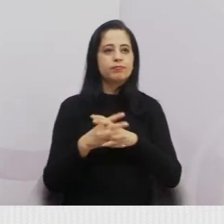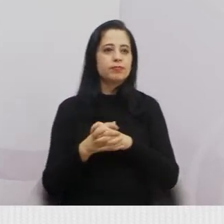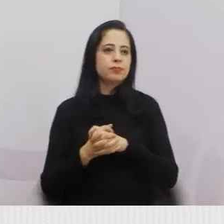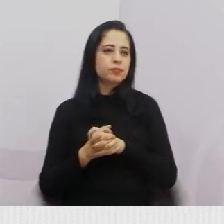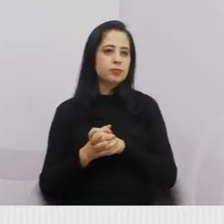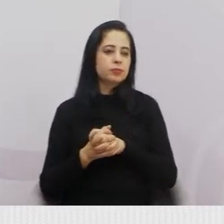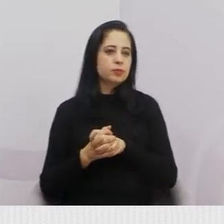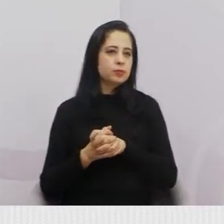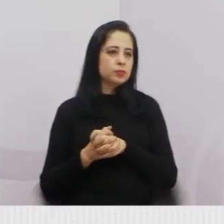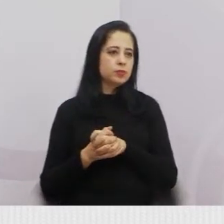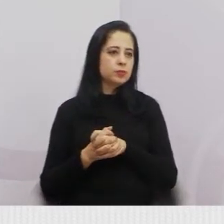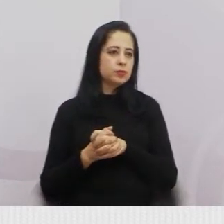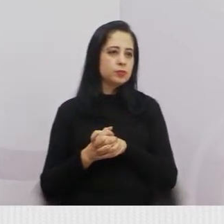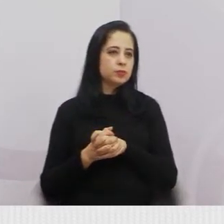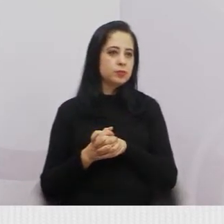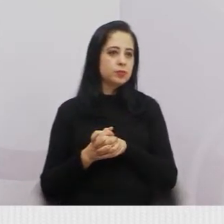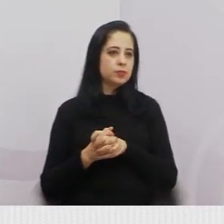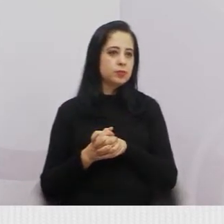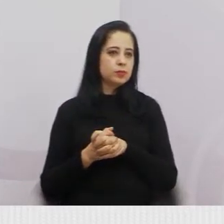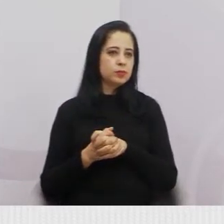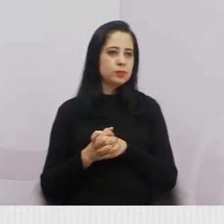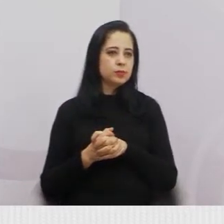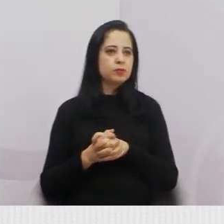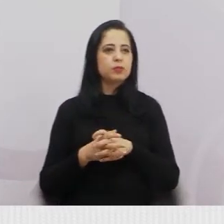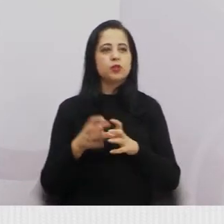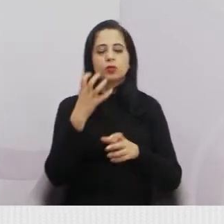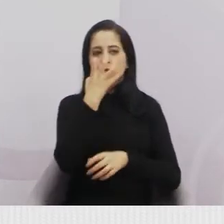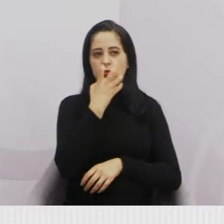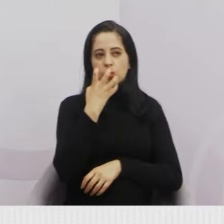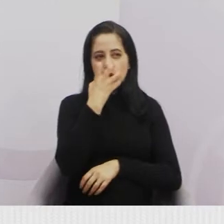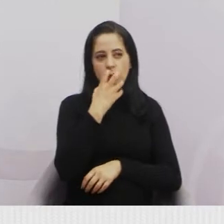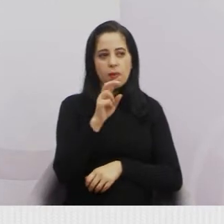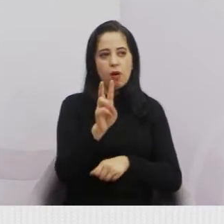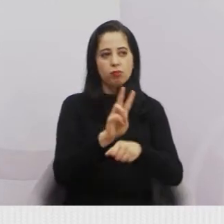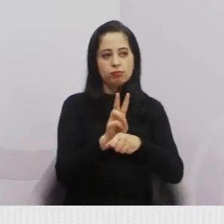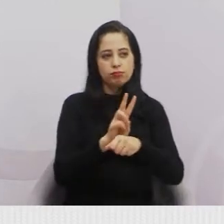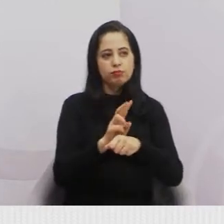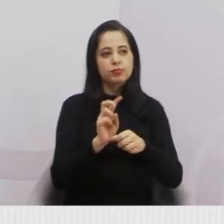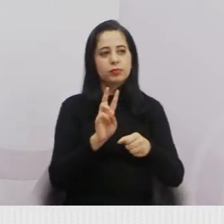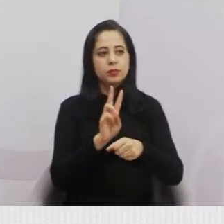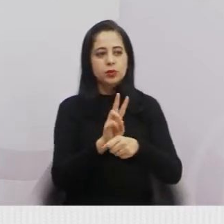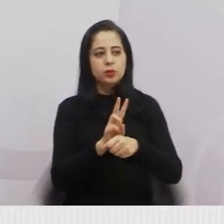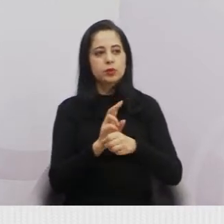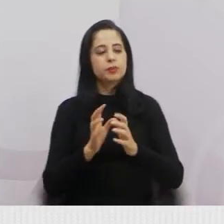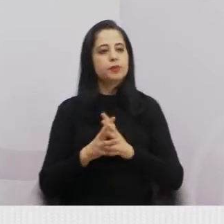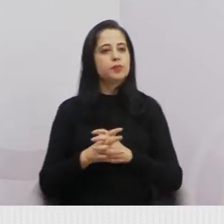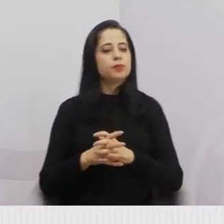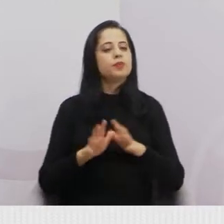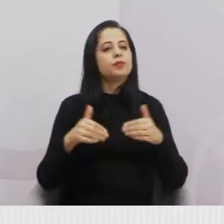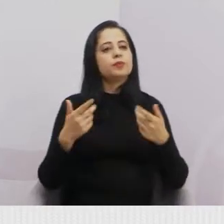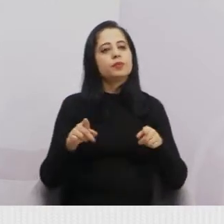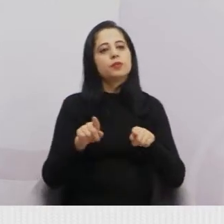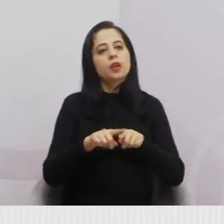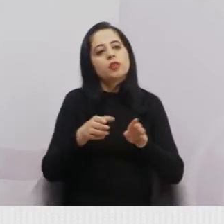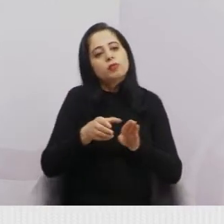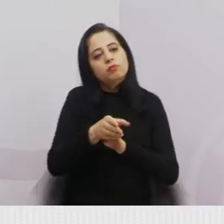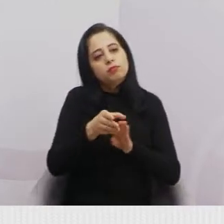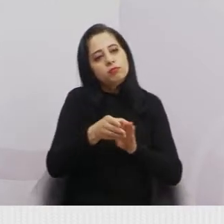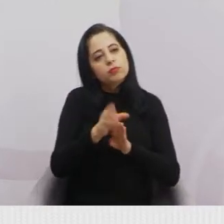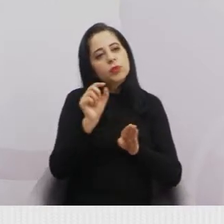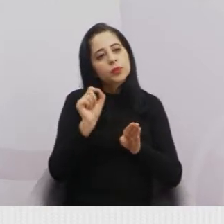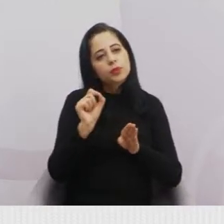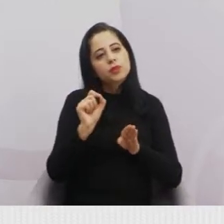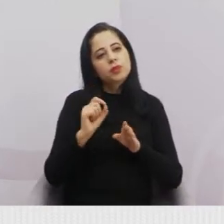origem animal, tá? E houve uma orientação